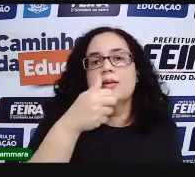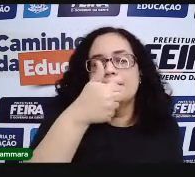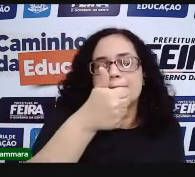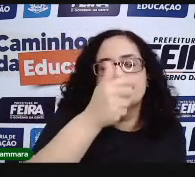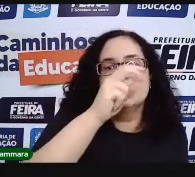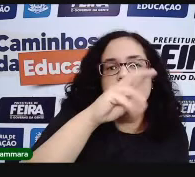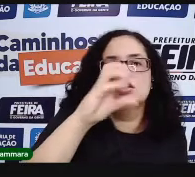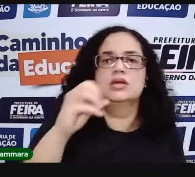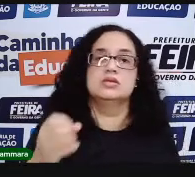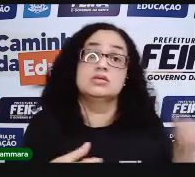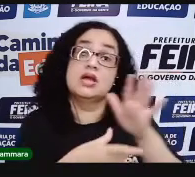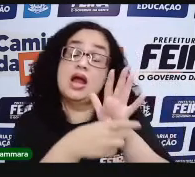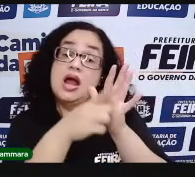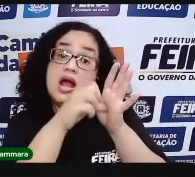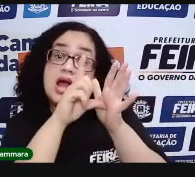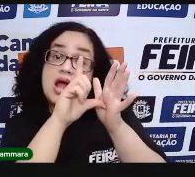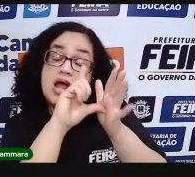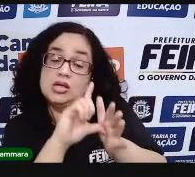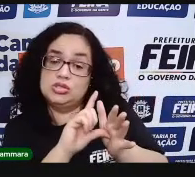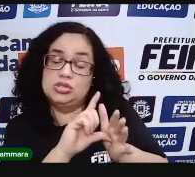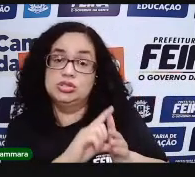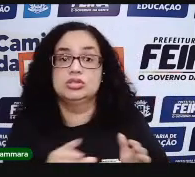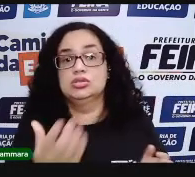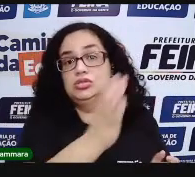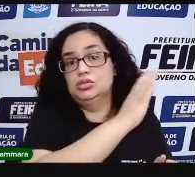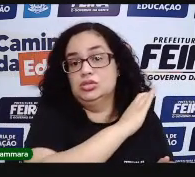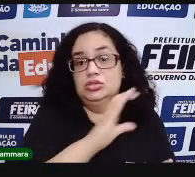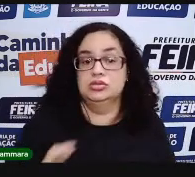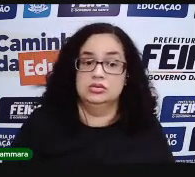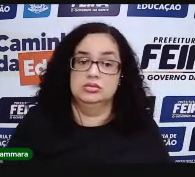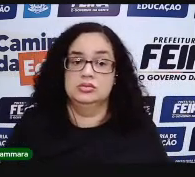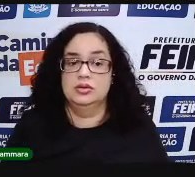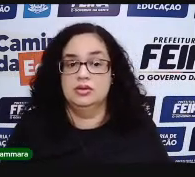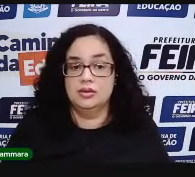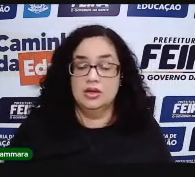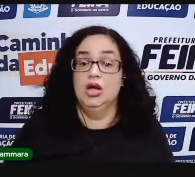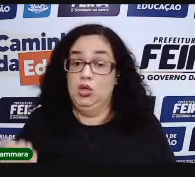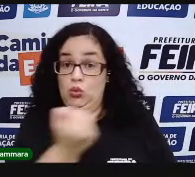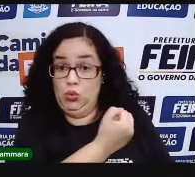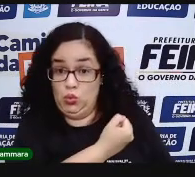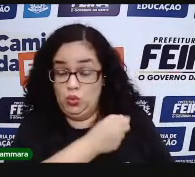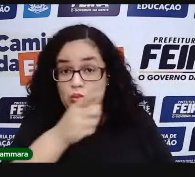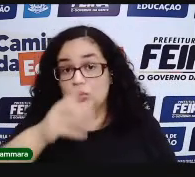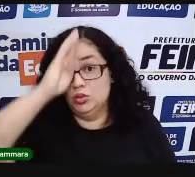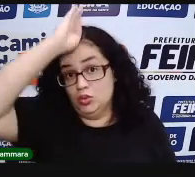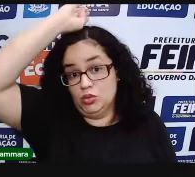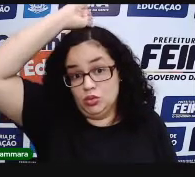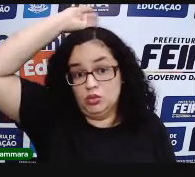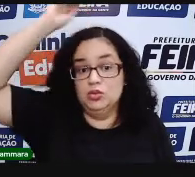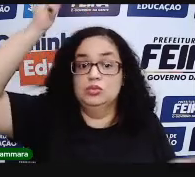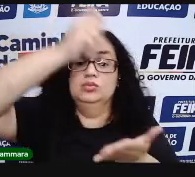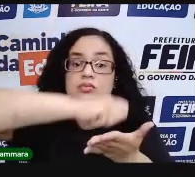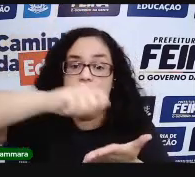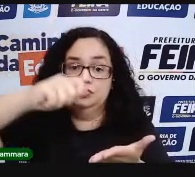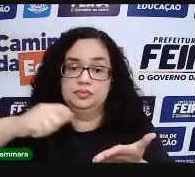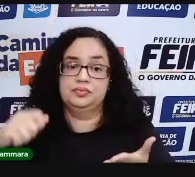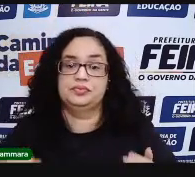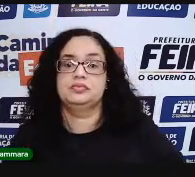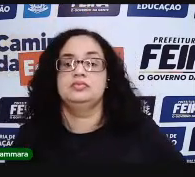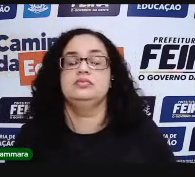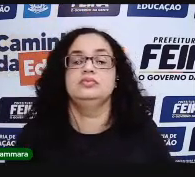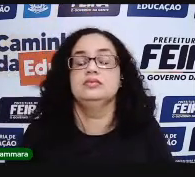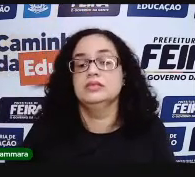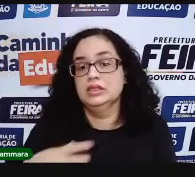Cristo. Muitas vezes, a gente usa esse número romano nas nossas escritas.